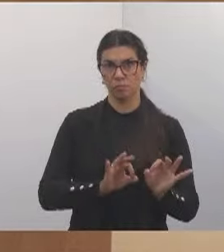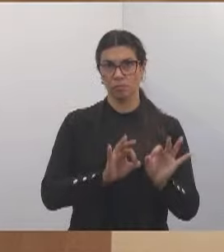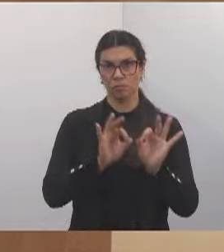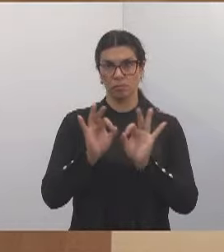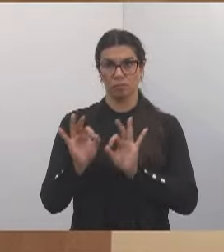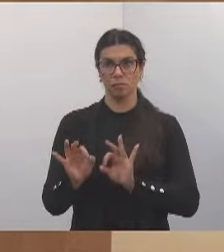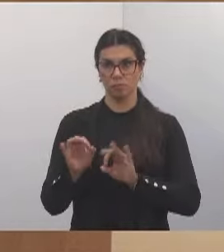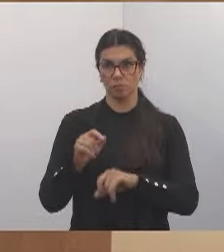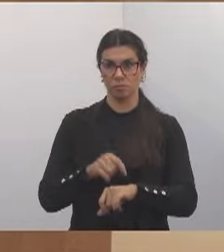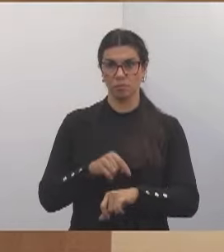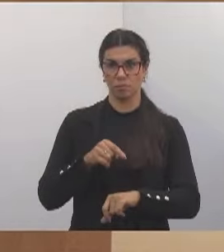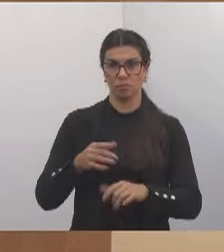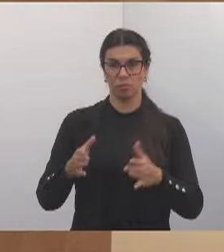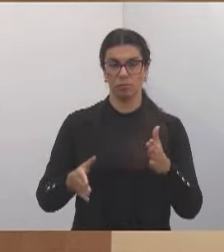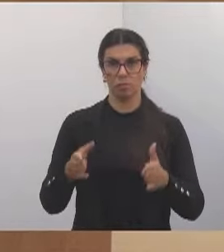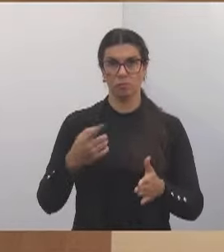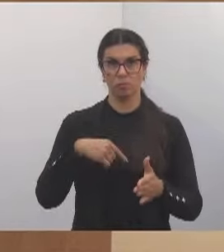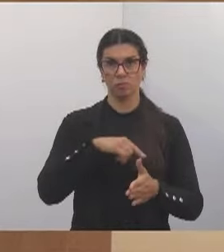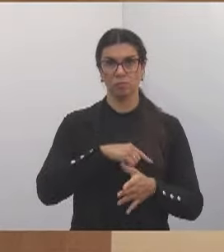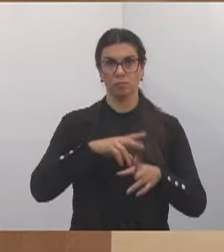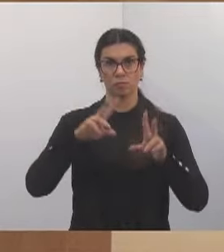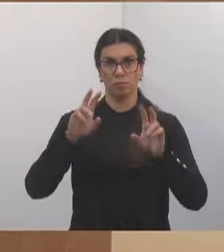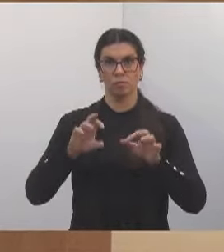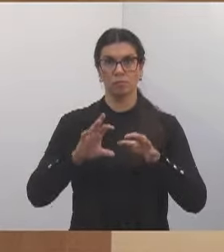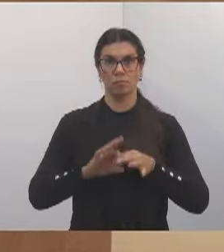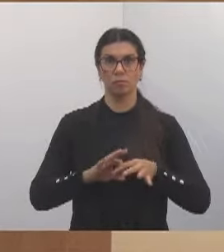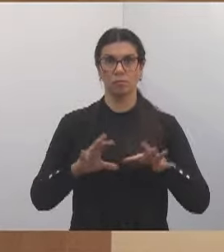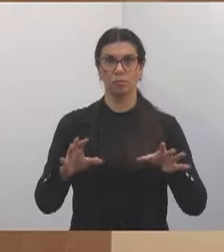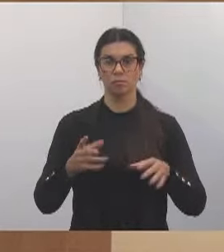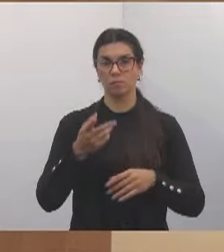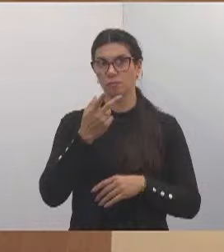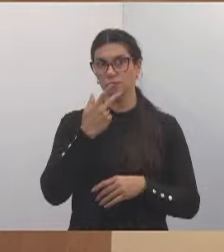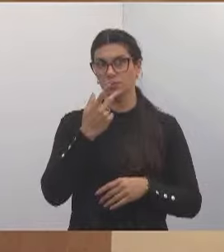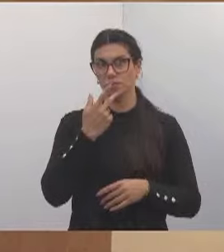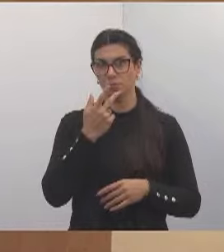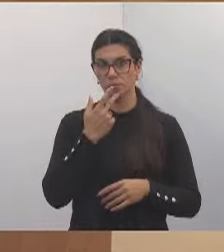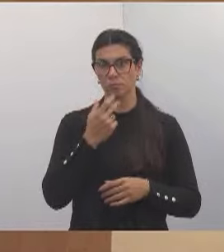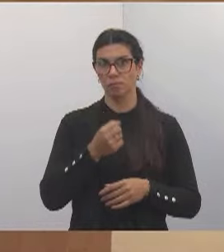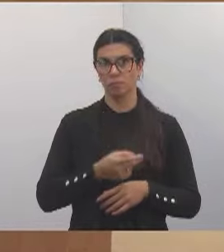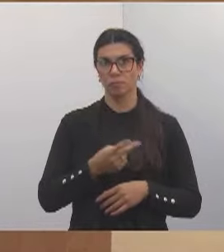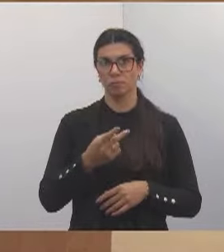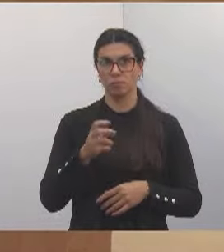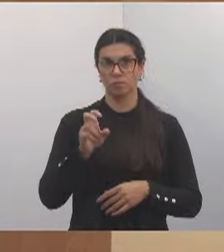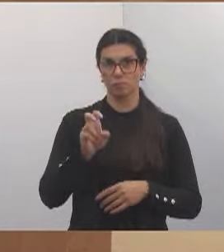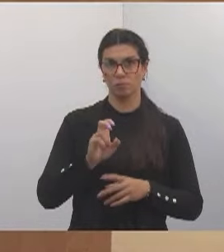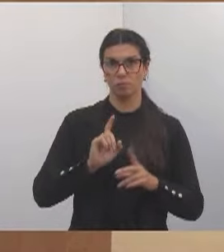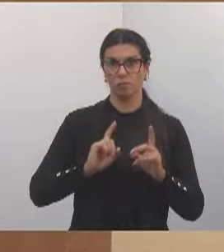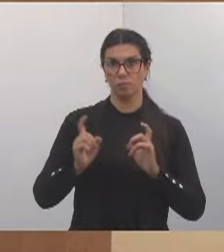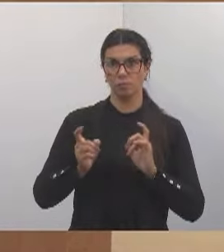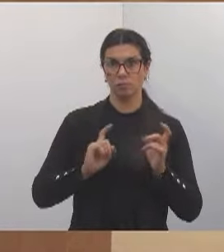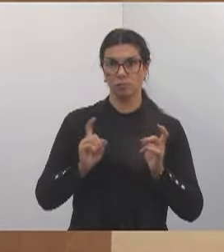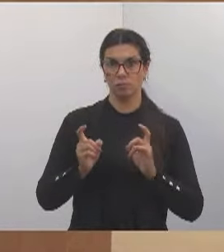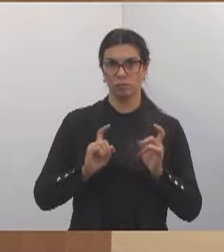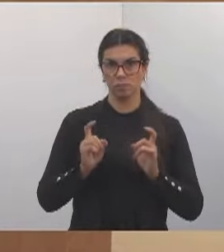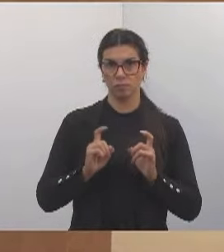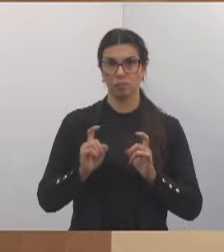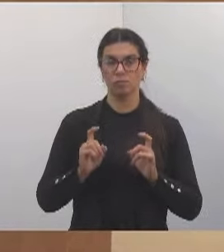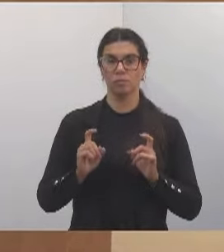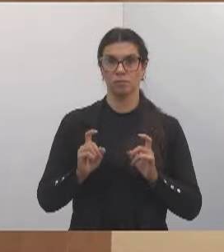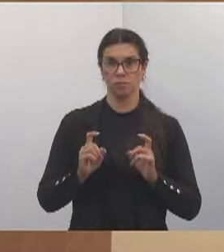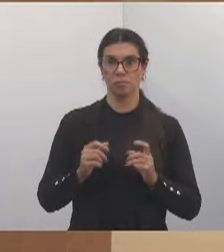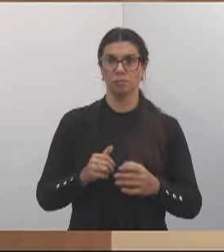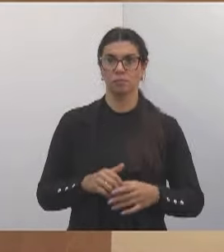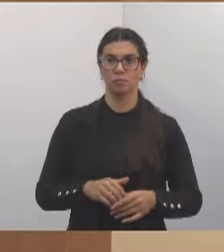Neste momento nós estamos no tema livre e hoje estamos na 25ª sessão ordinária.